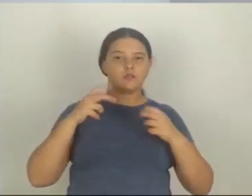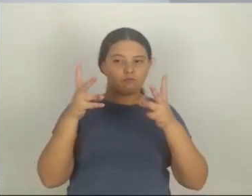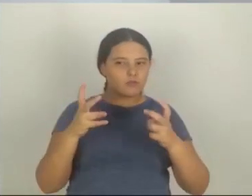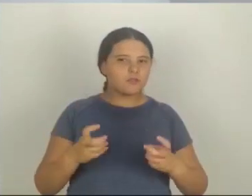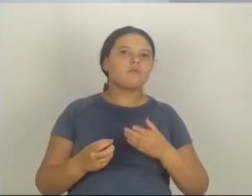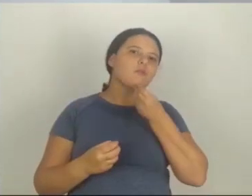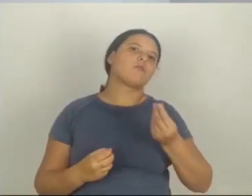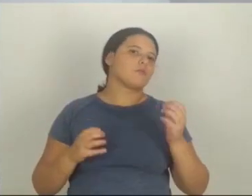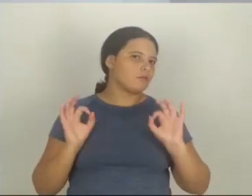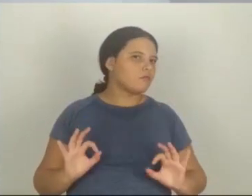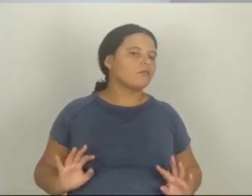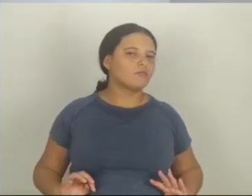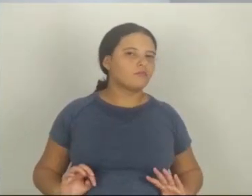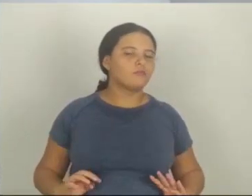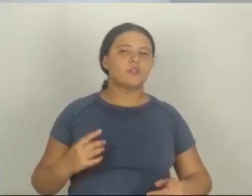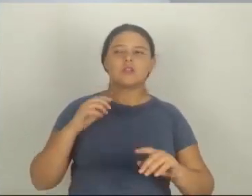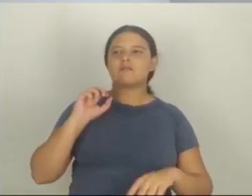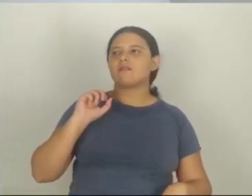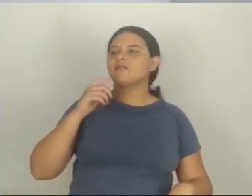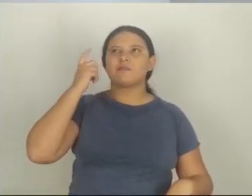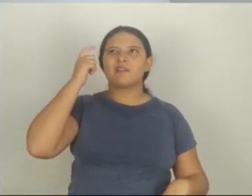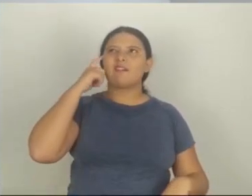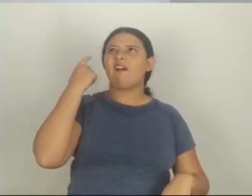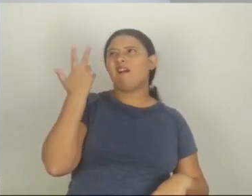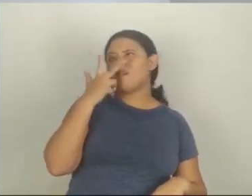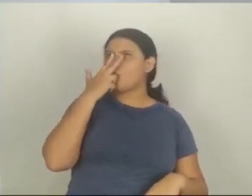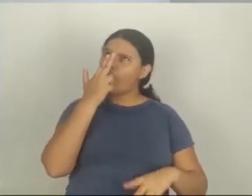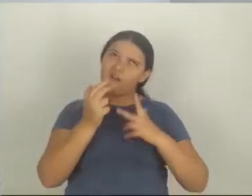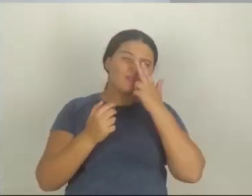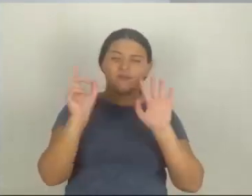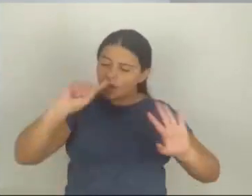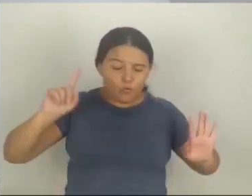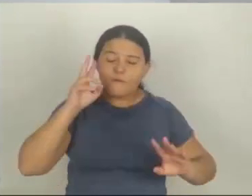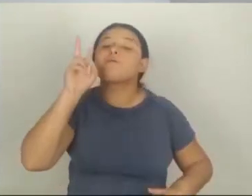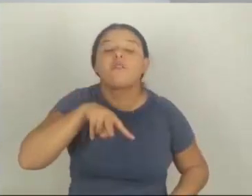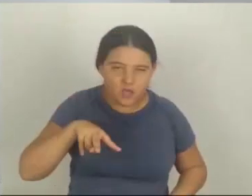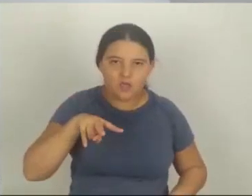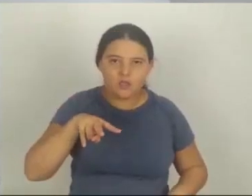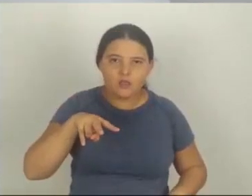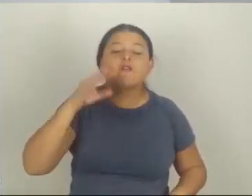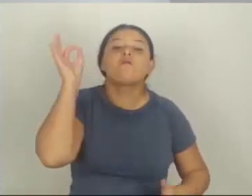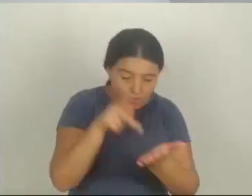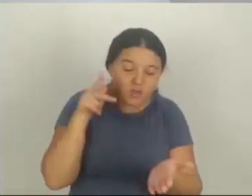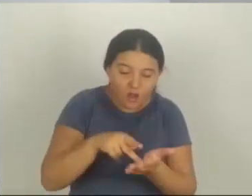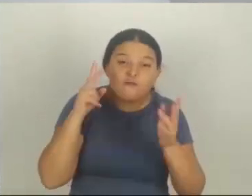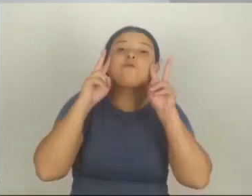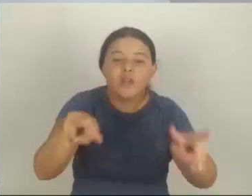a ler as atitudes do homem, sabe? Que está com você. Sem mascarar a realidade. As atitudes estão lá, na